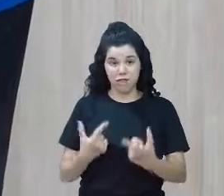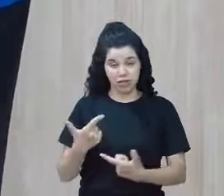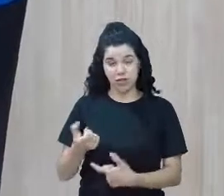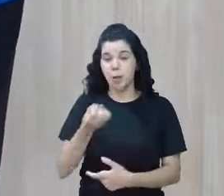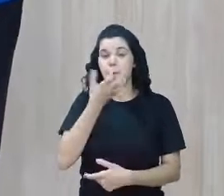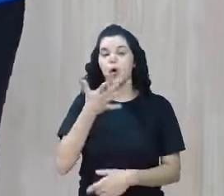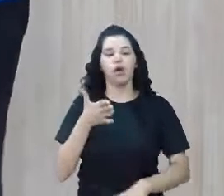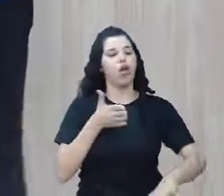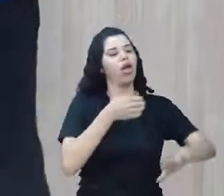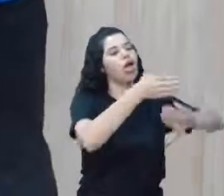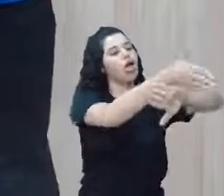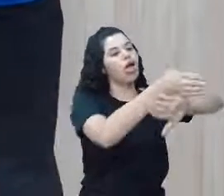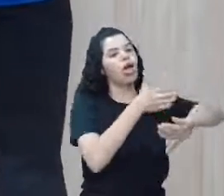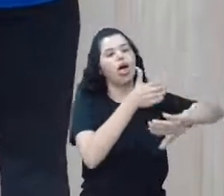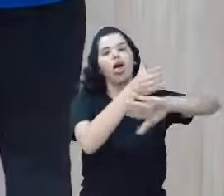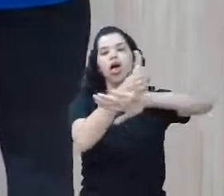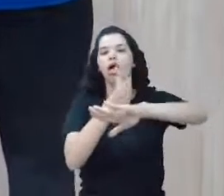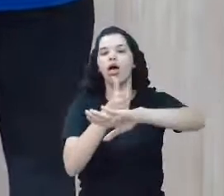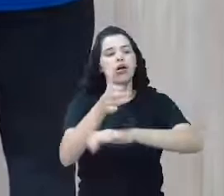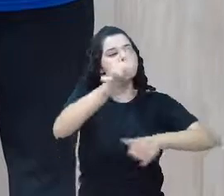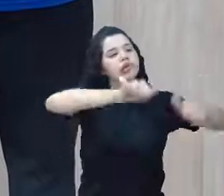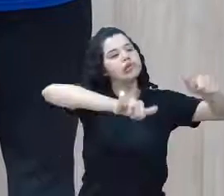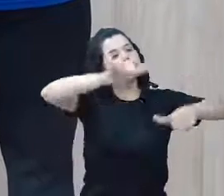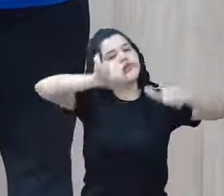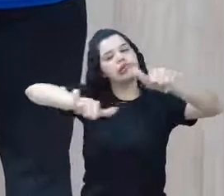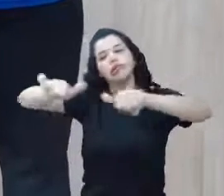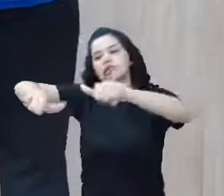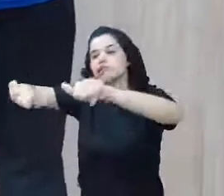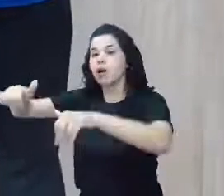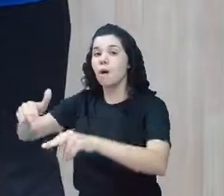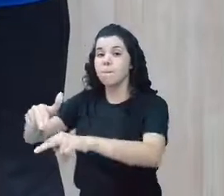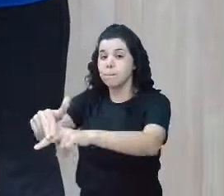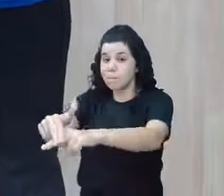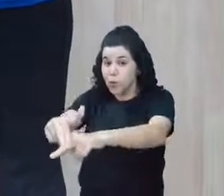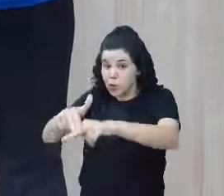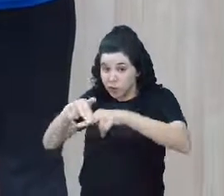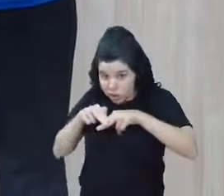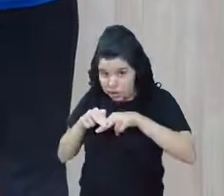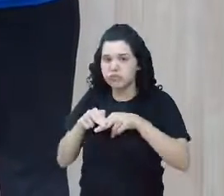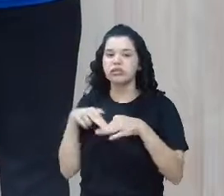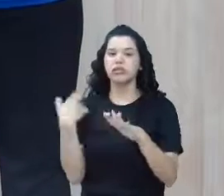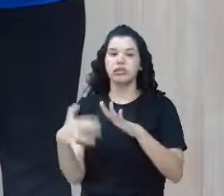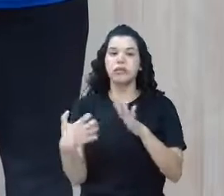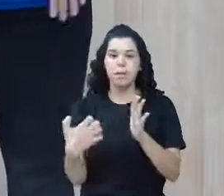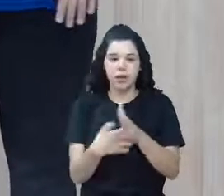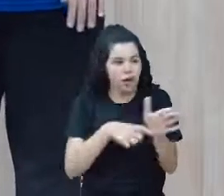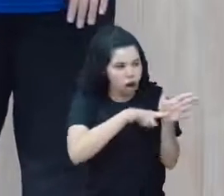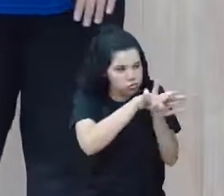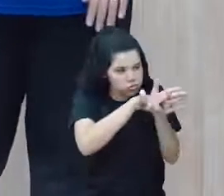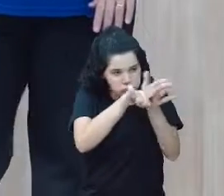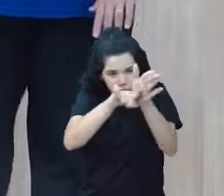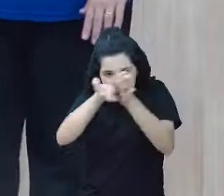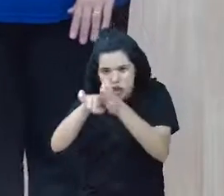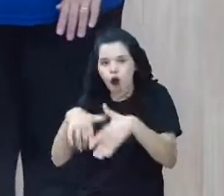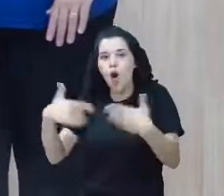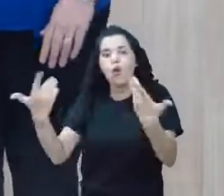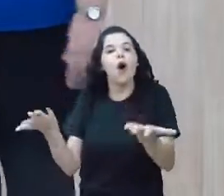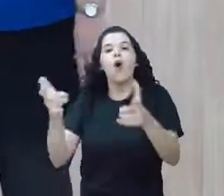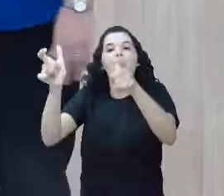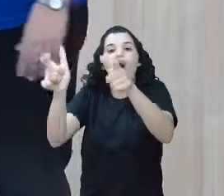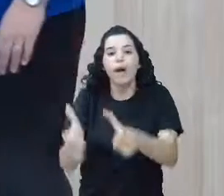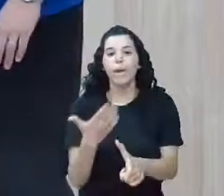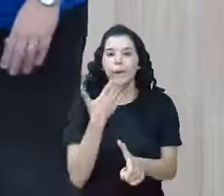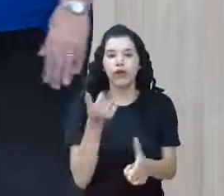empresas compram antecipadamente e fazem pesquisas de preço. Assim também é na nossa casa, não é mesmo?